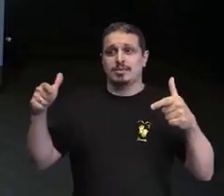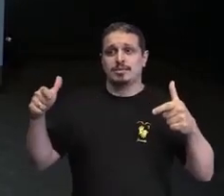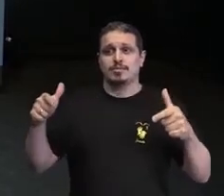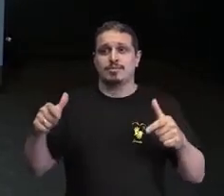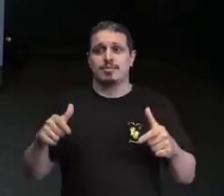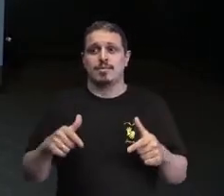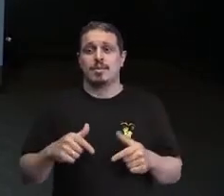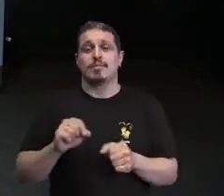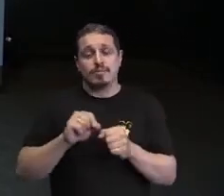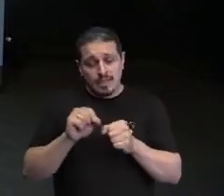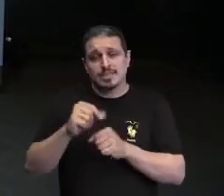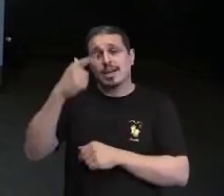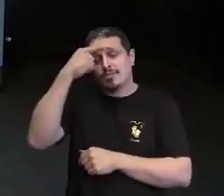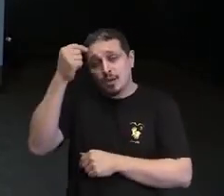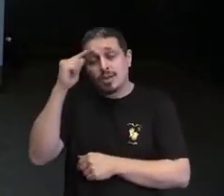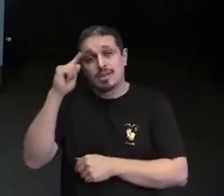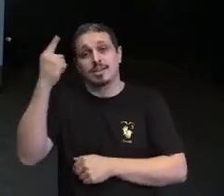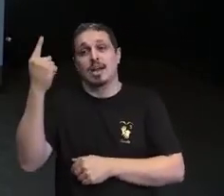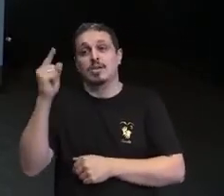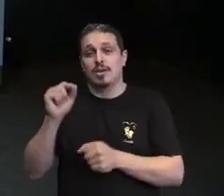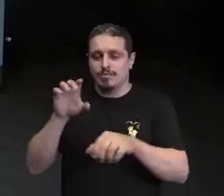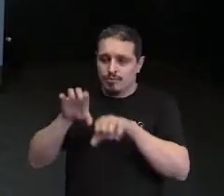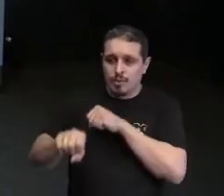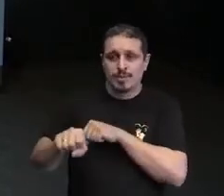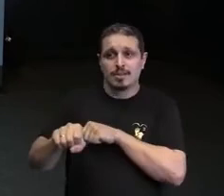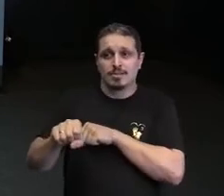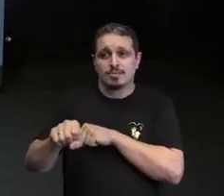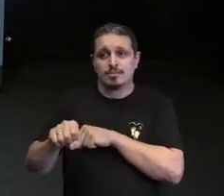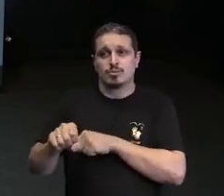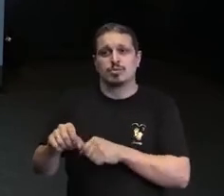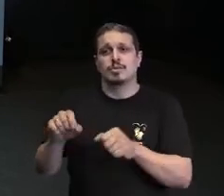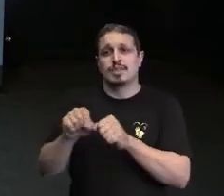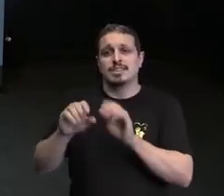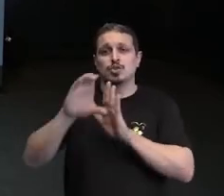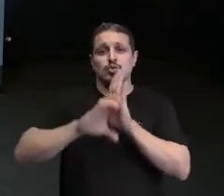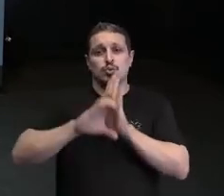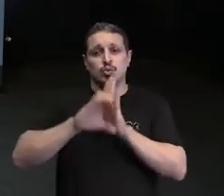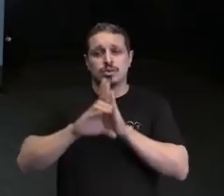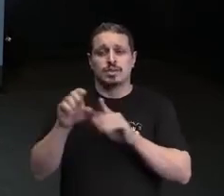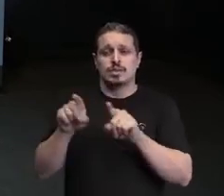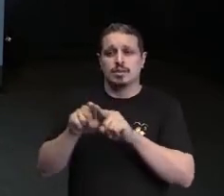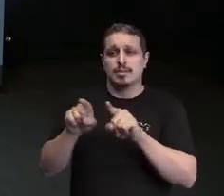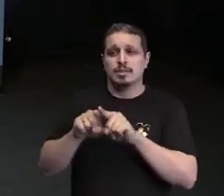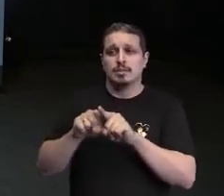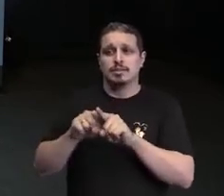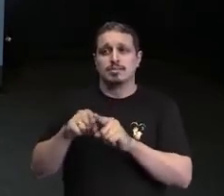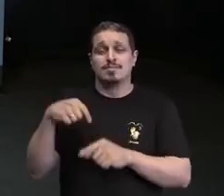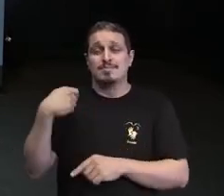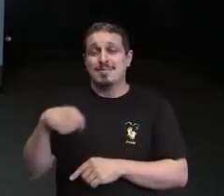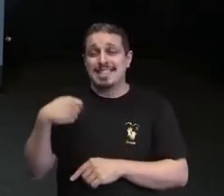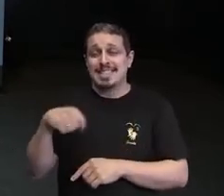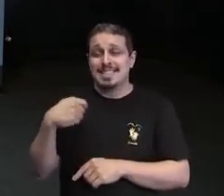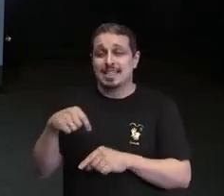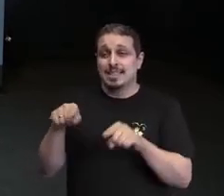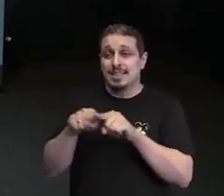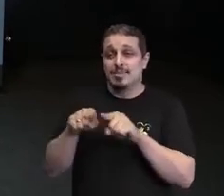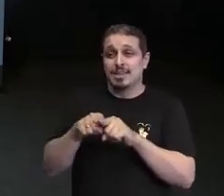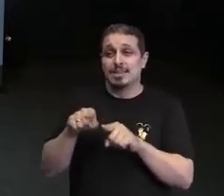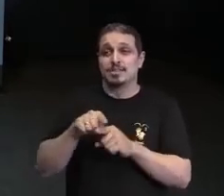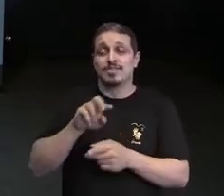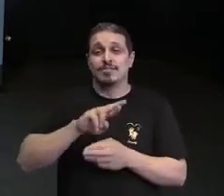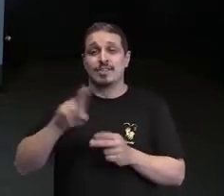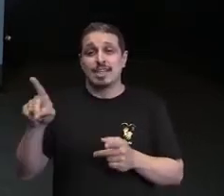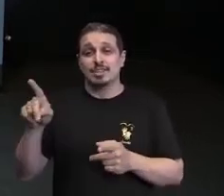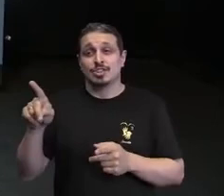vai pensar nessa formação curricular, nessa renovação curricular necessária, de forma horizontal, de